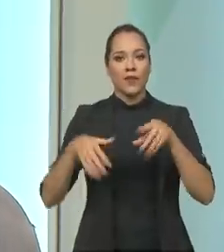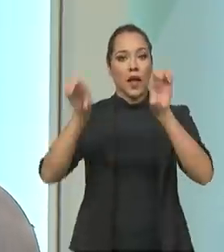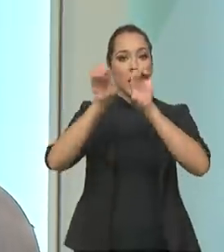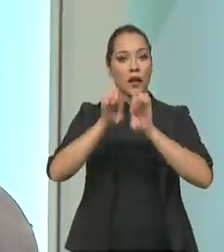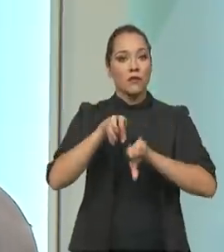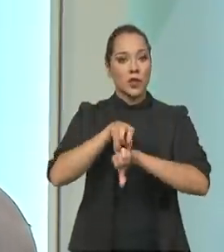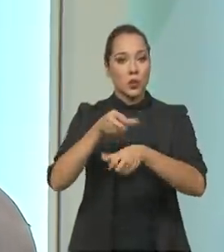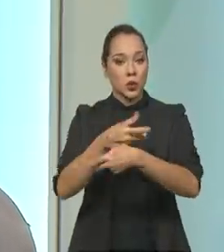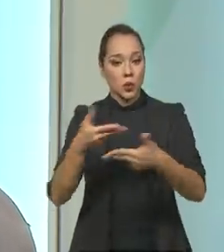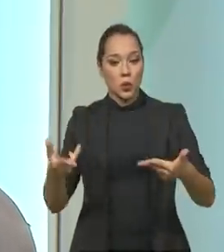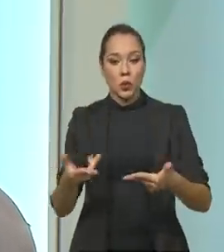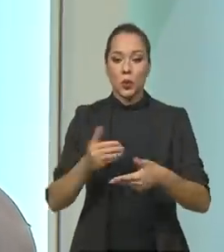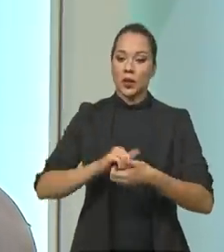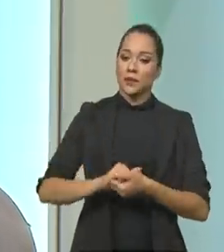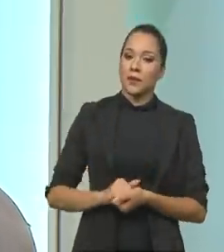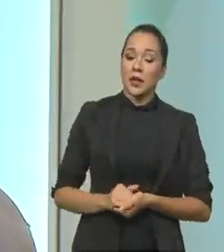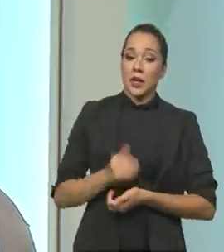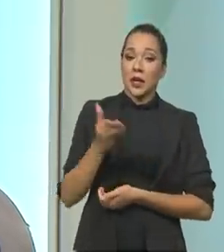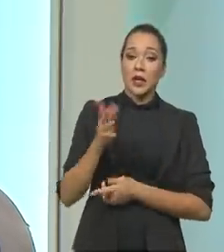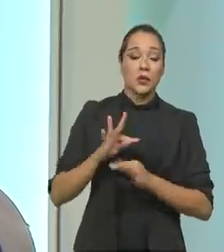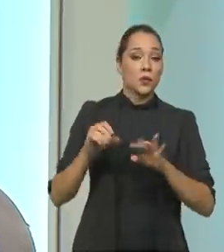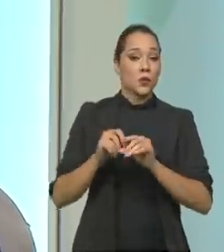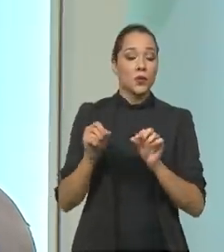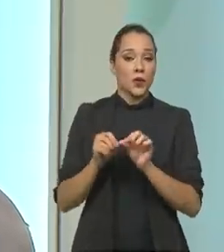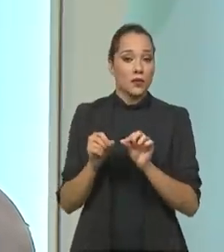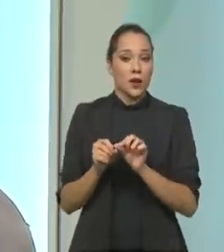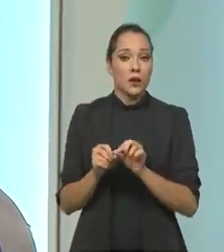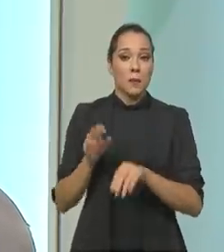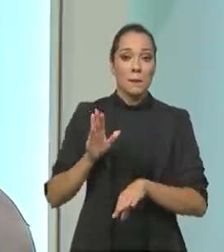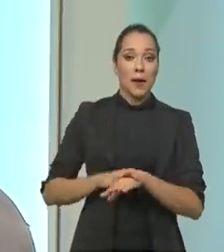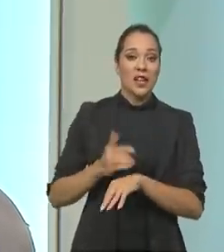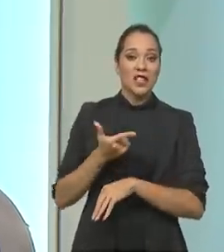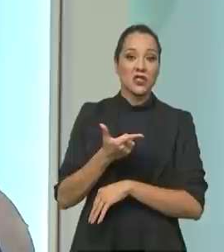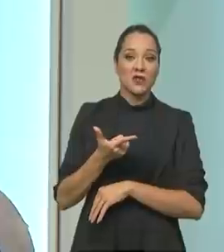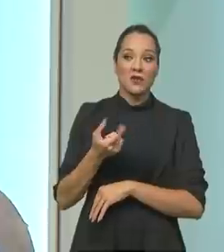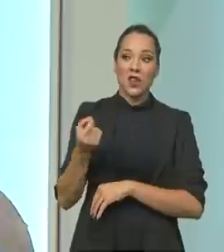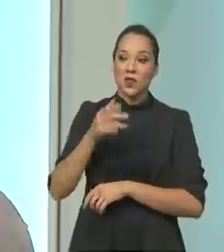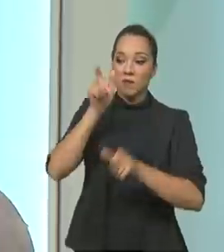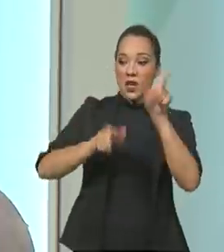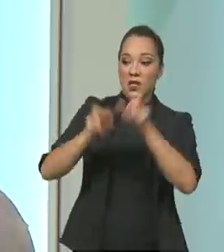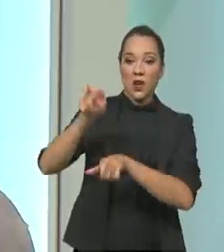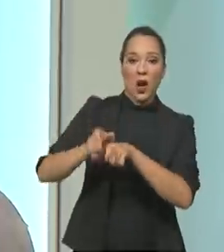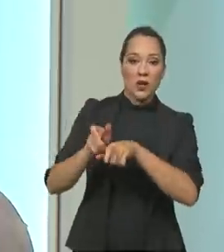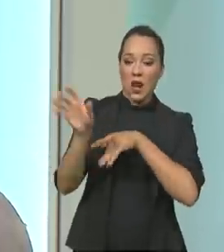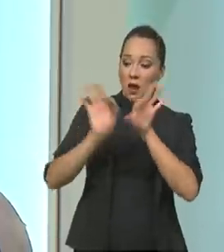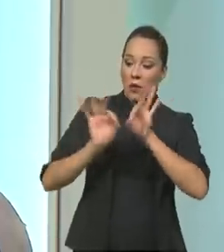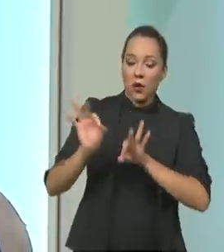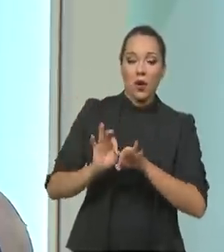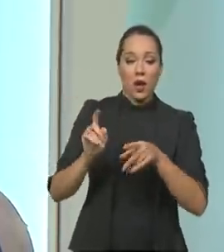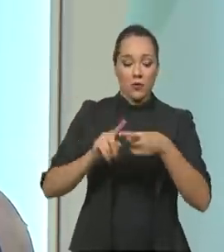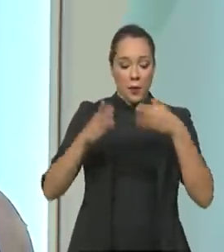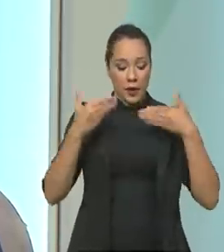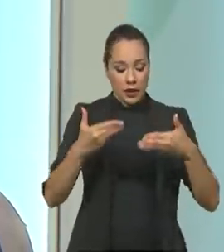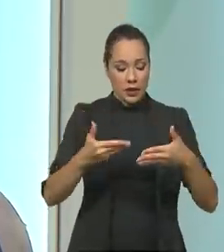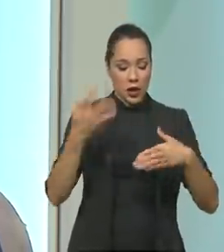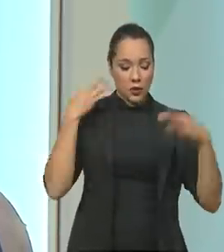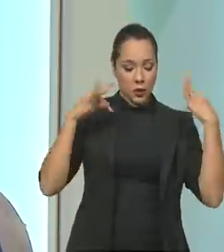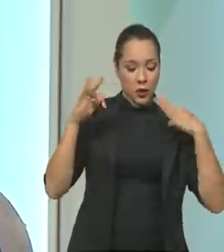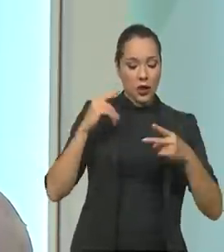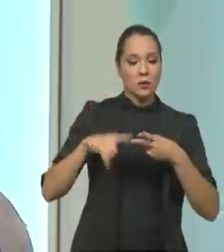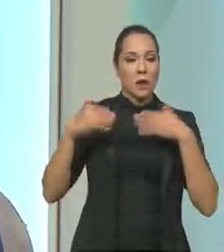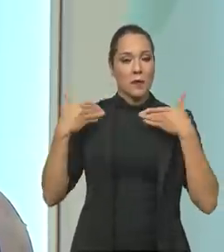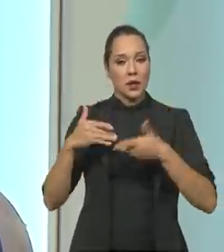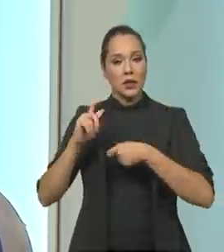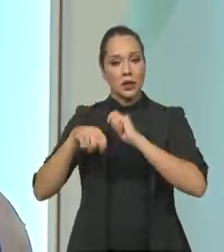infraestrutura, estruturação dos destinos, isso daí foi feito a mais de 20 mãos, porque foi o nosso ministério, o Ministério da Economia